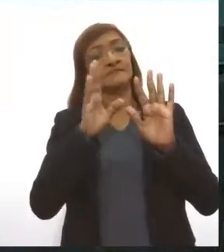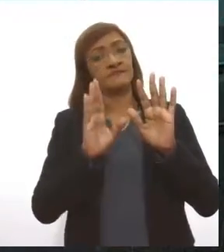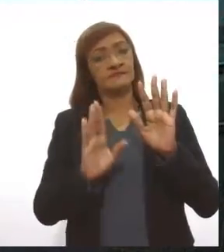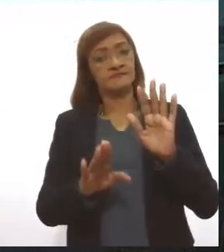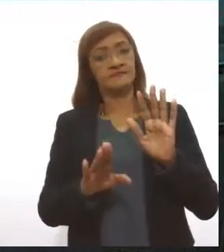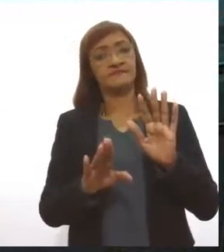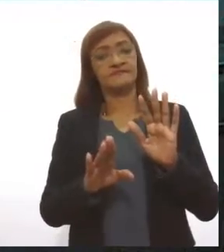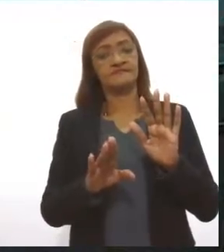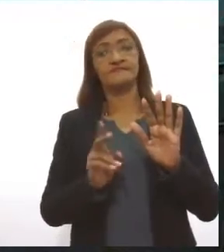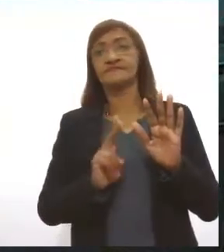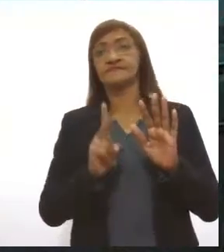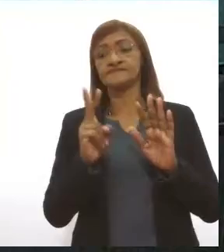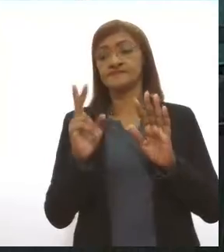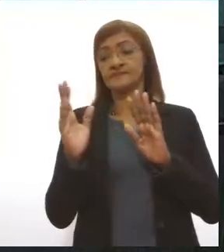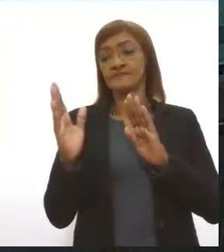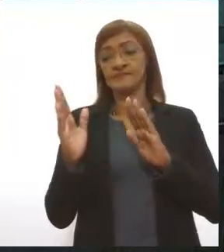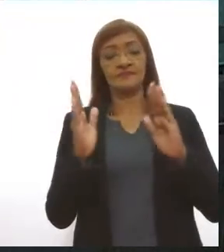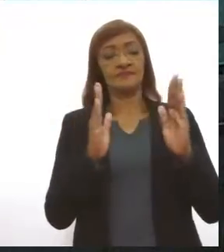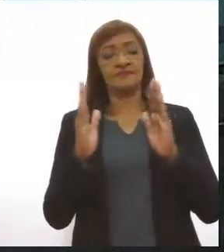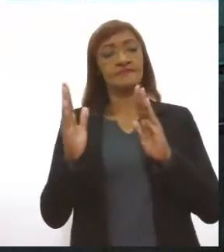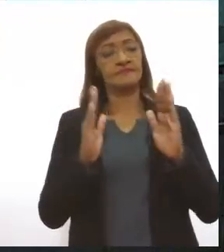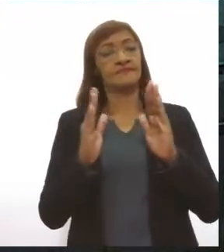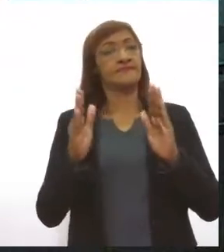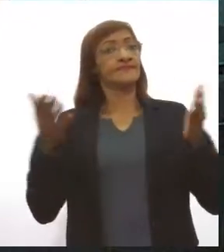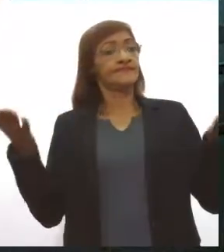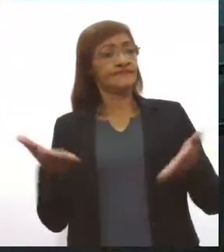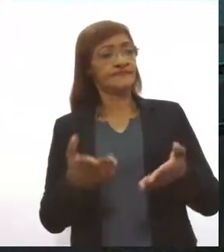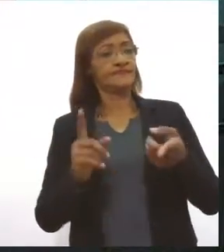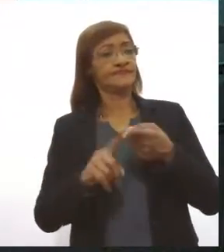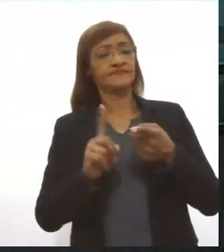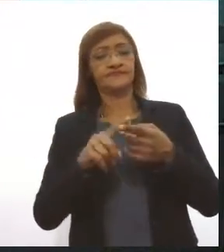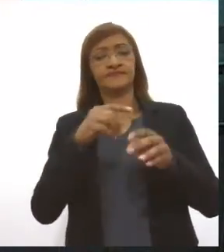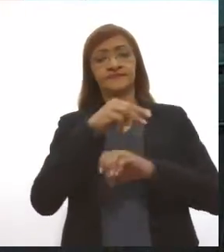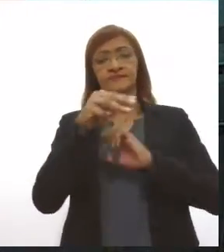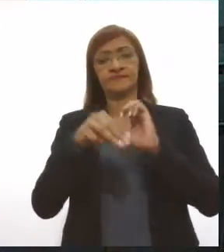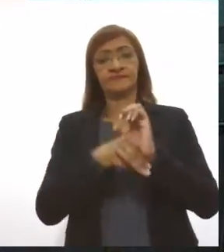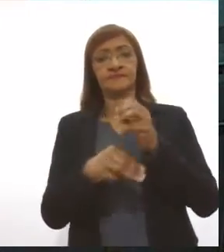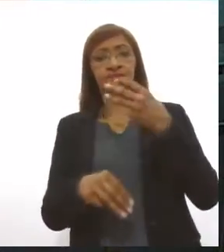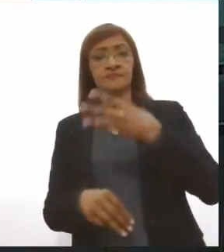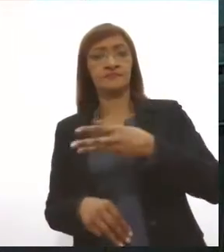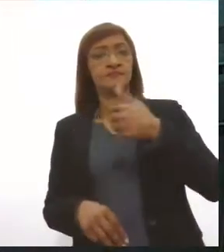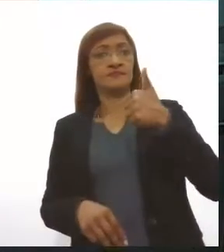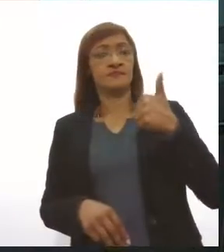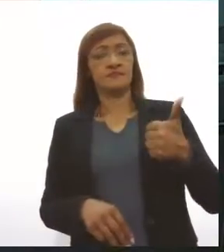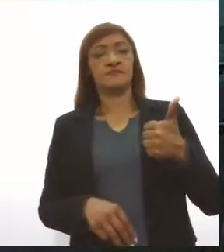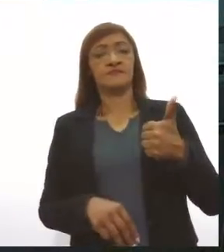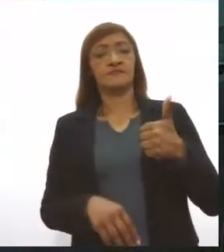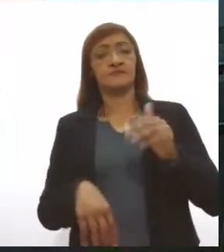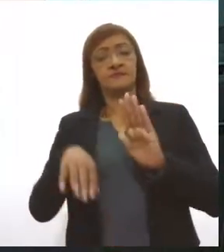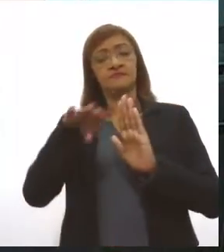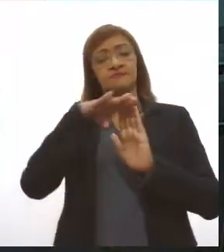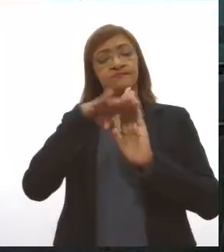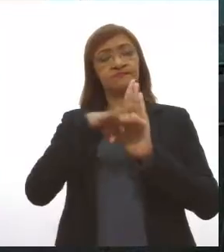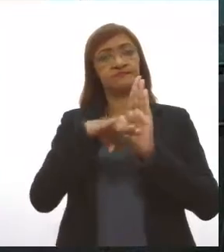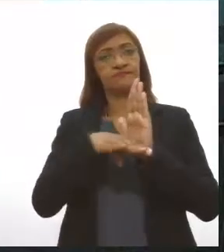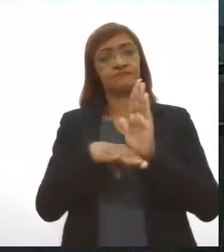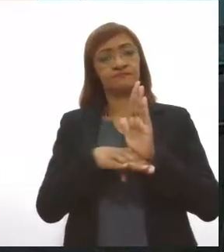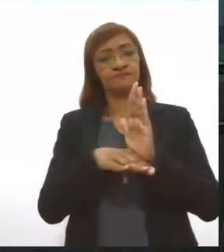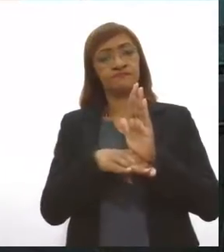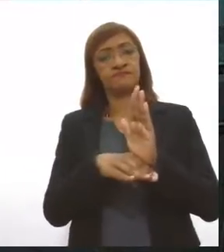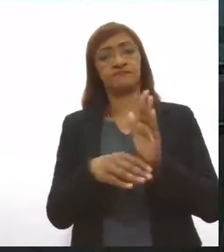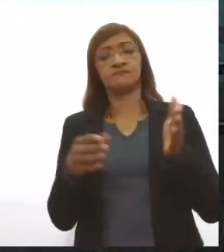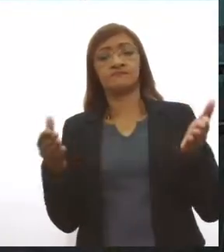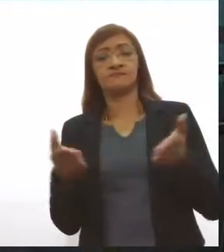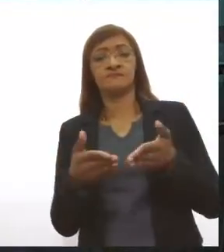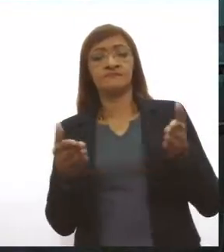intertício. Hoje, é apreciação também das emendas. 31 emendas estão na pauta para serem apreciadas hoje.